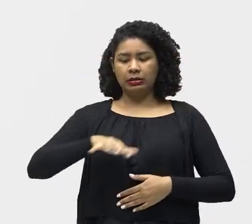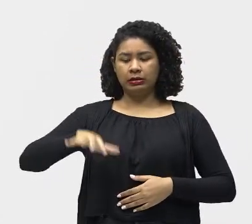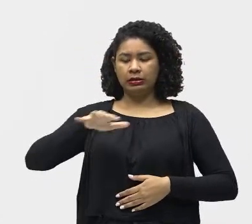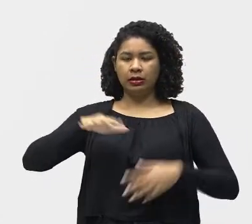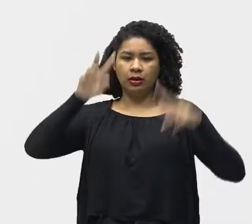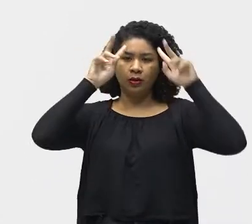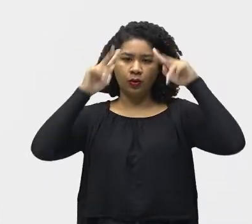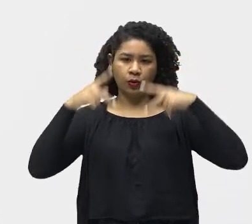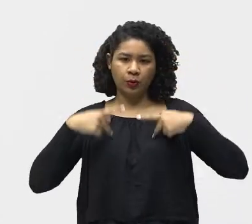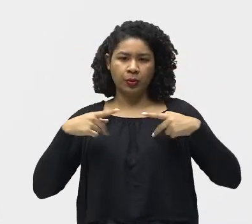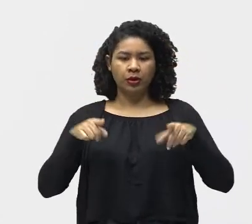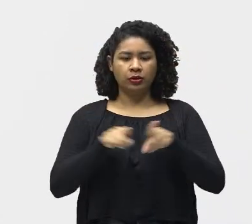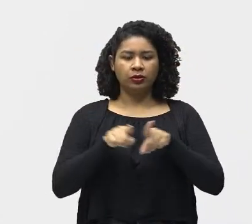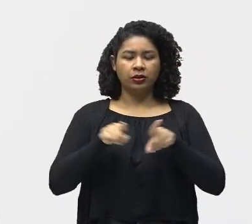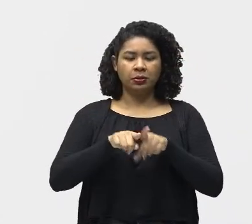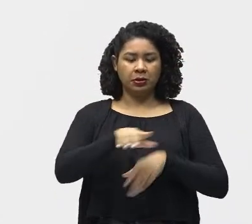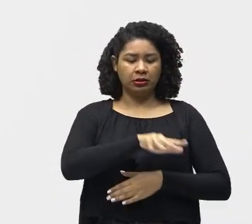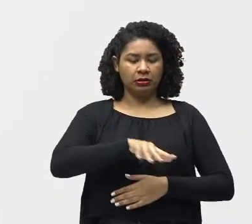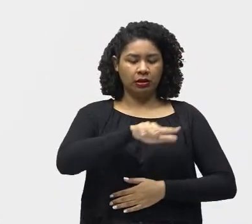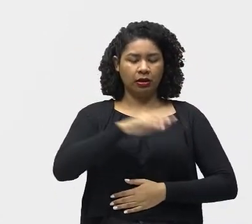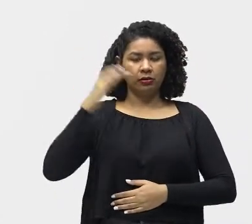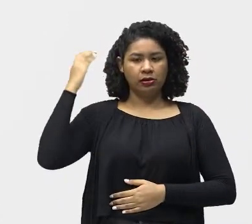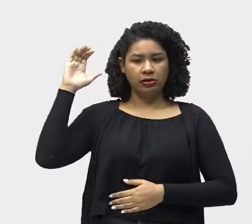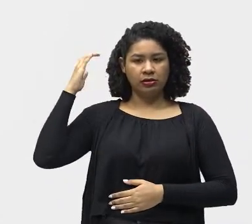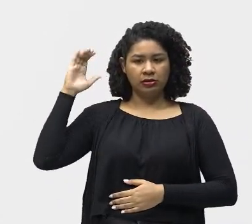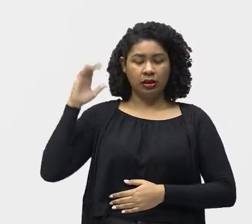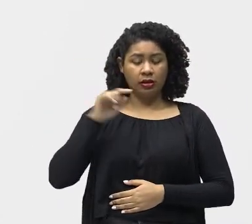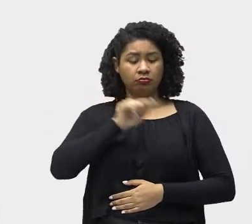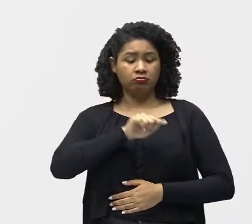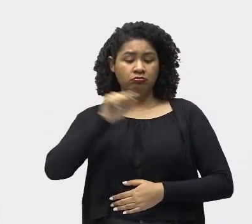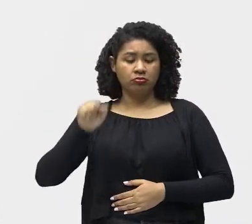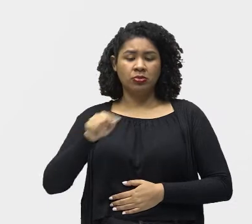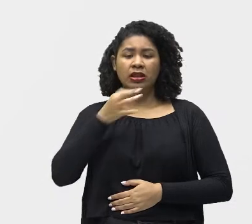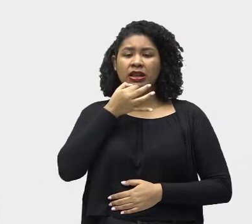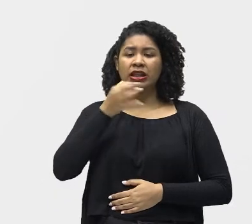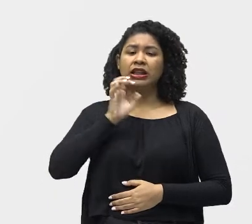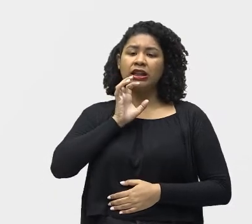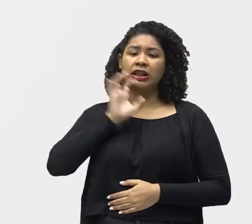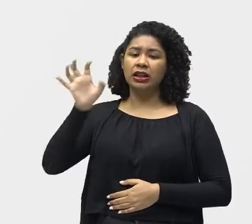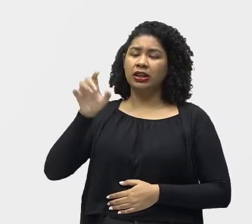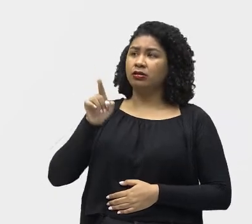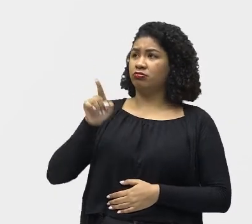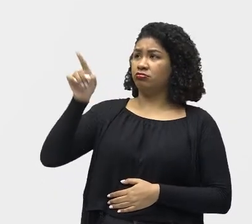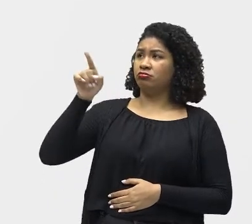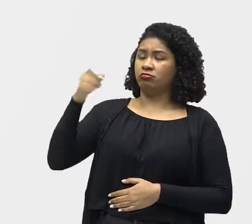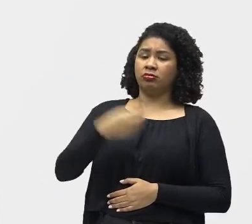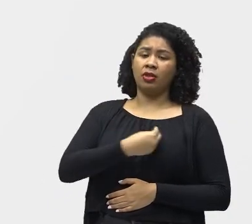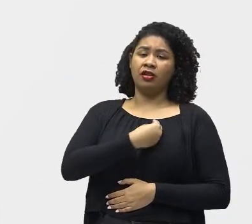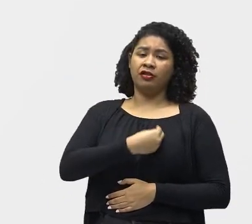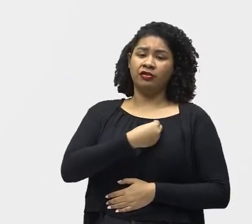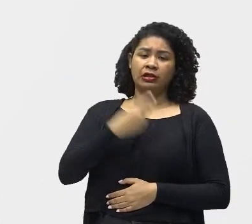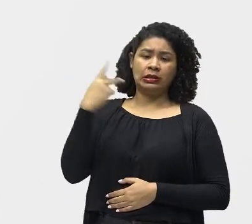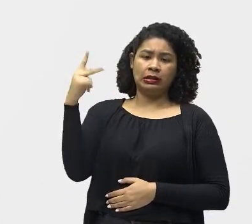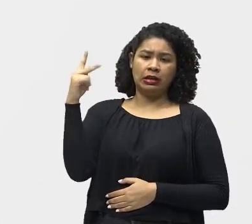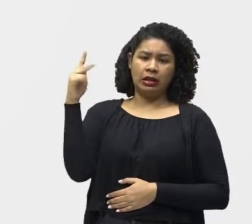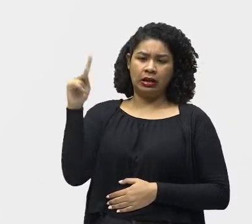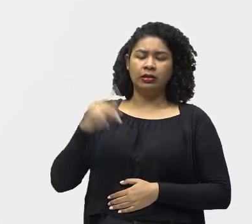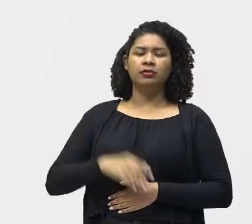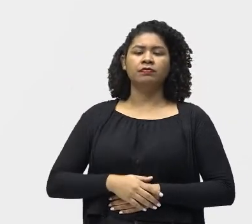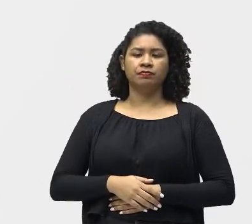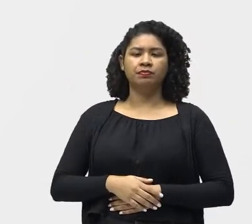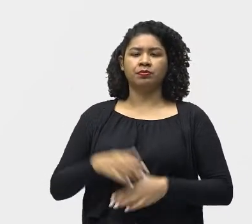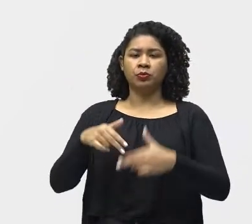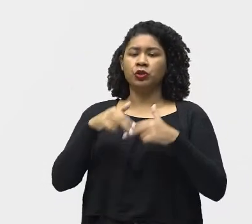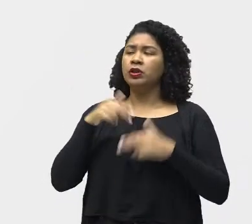criticavam duramente o modo de vida da parte do clero e questionavam os dogmas cristãos, isto é, exigiam a